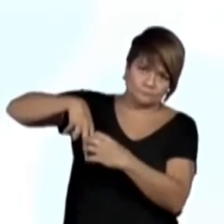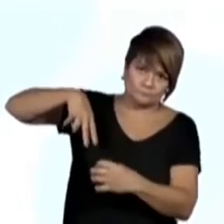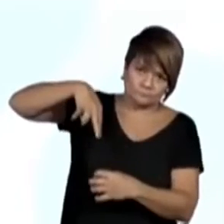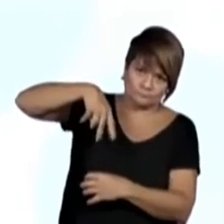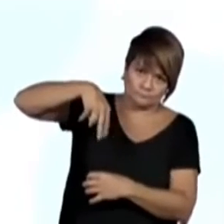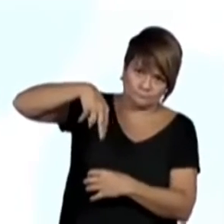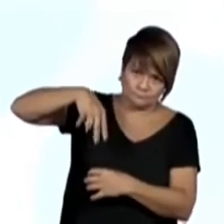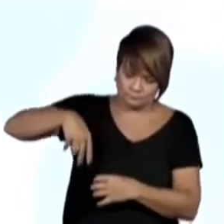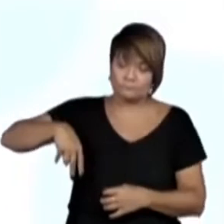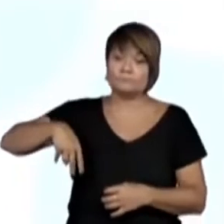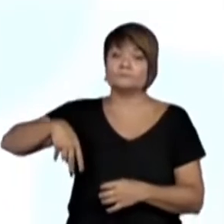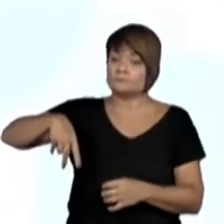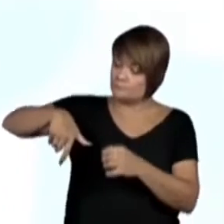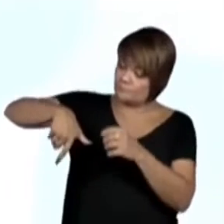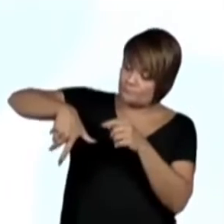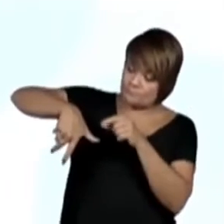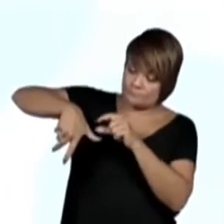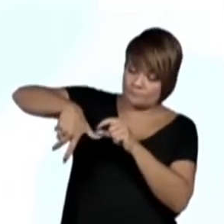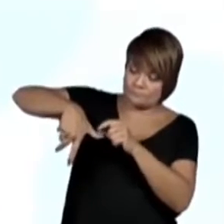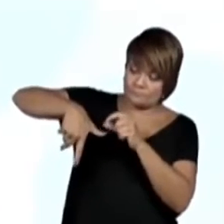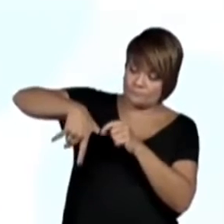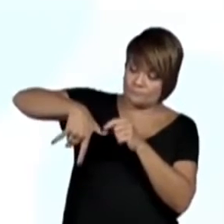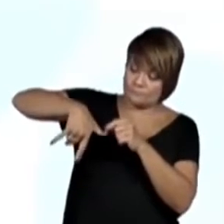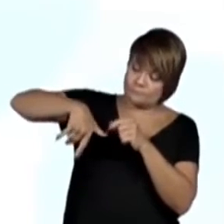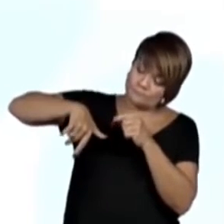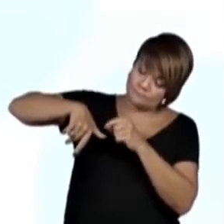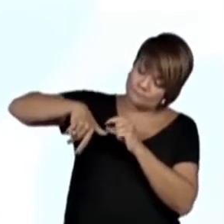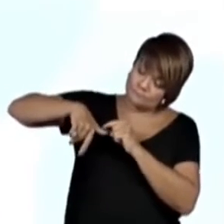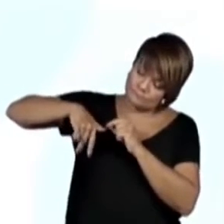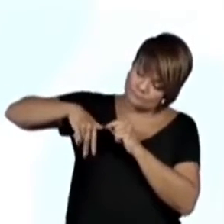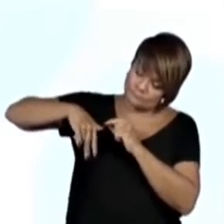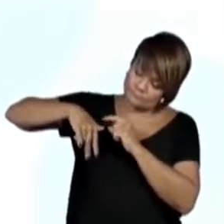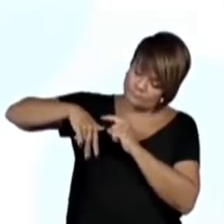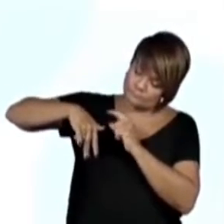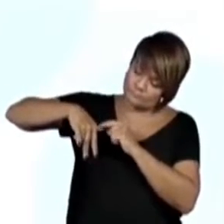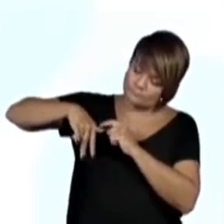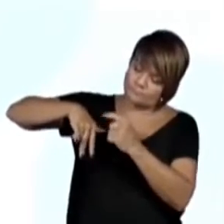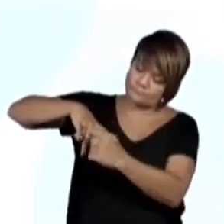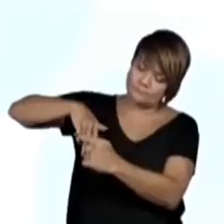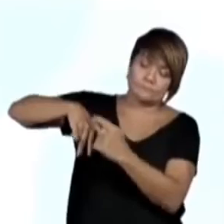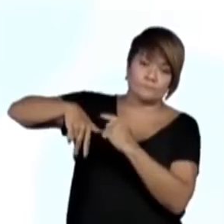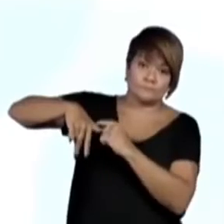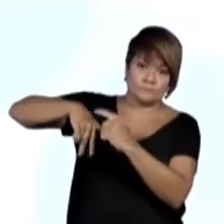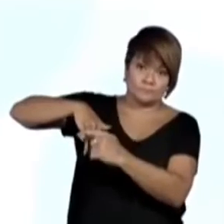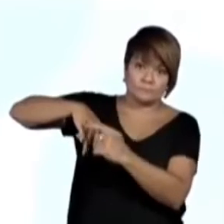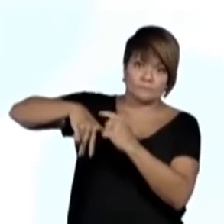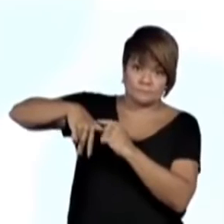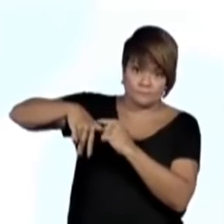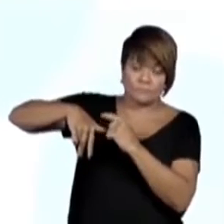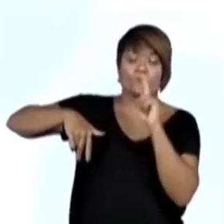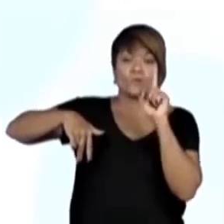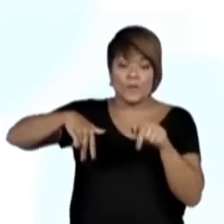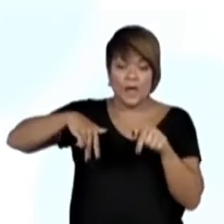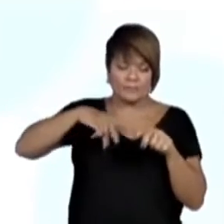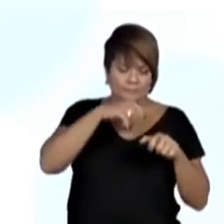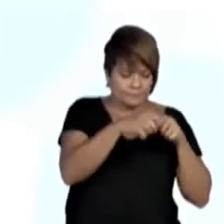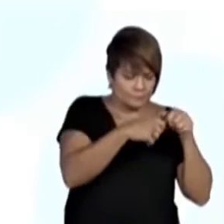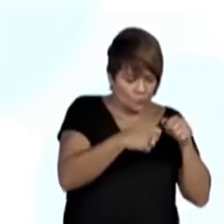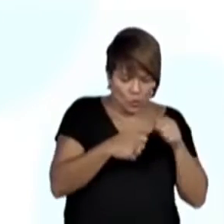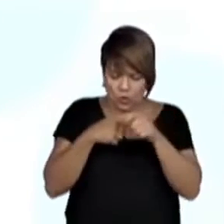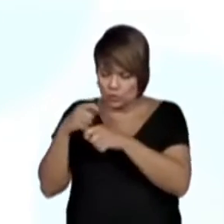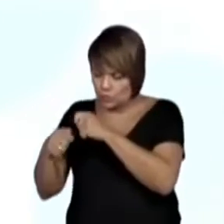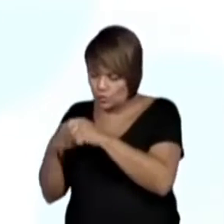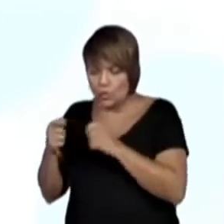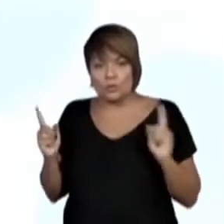feitos os braços. Faz-se um nó em cada ponta. E, então,